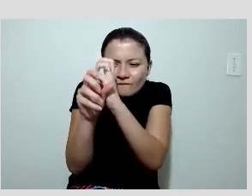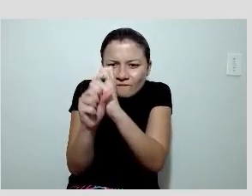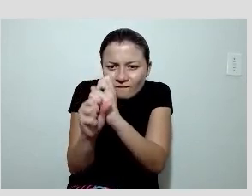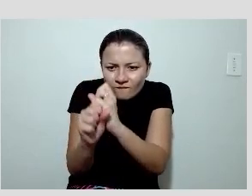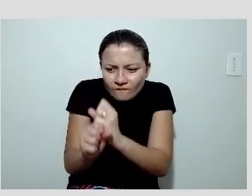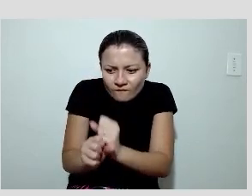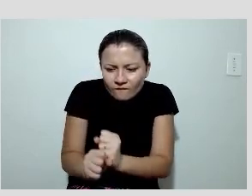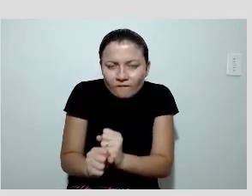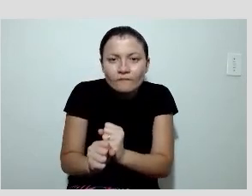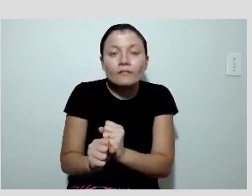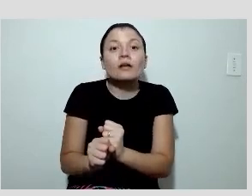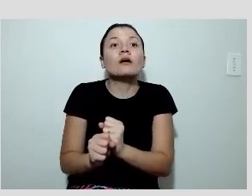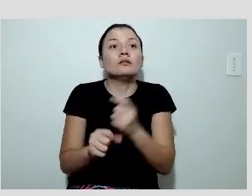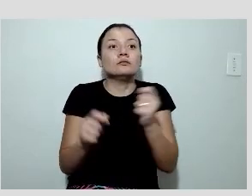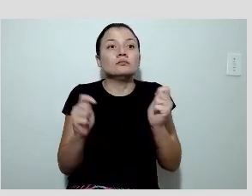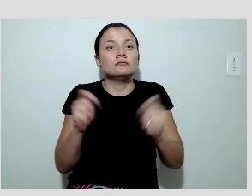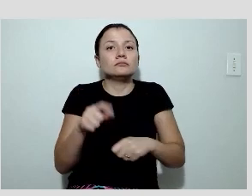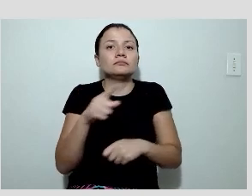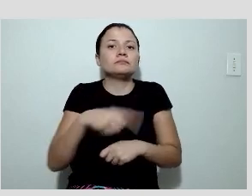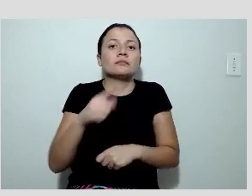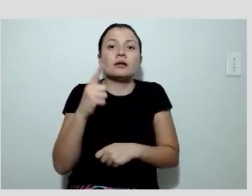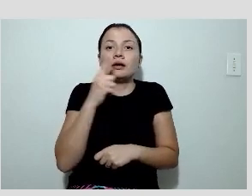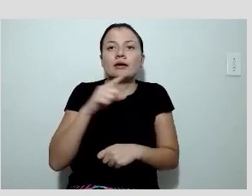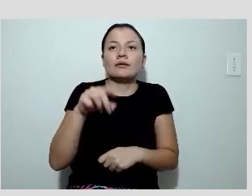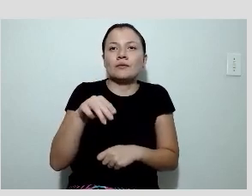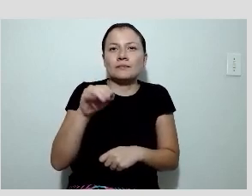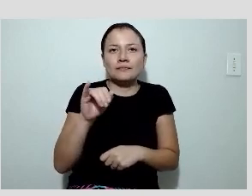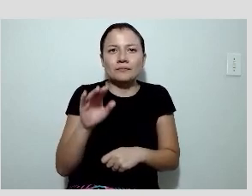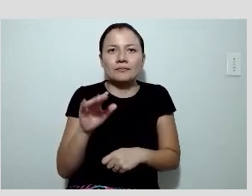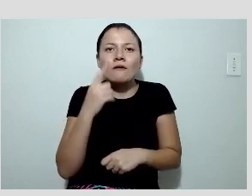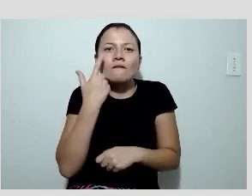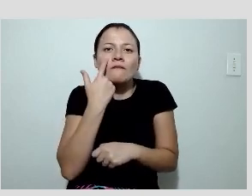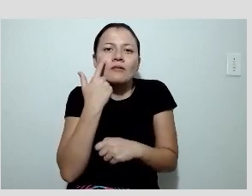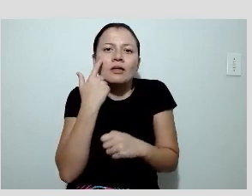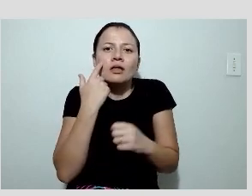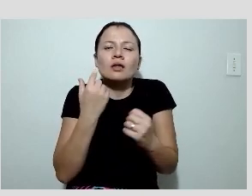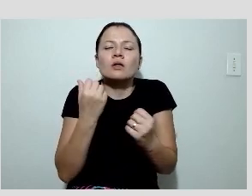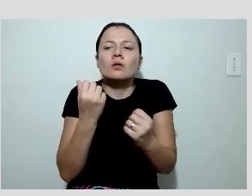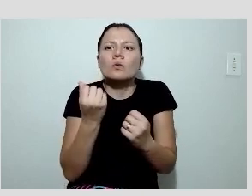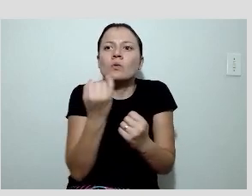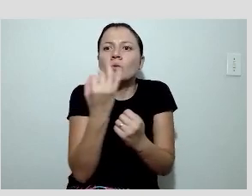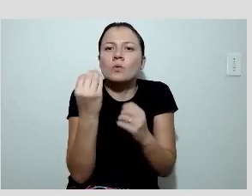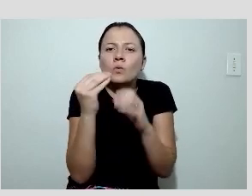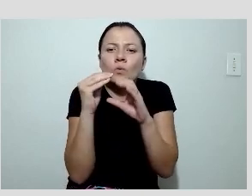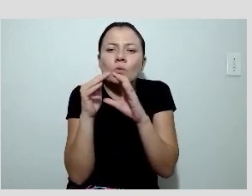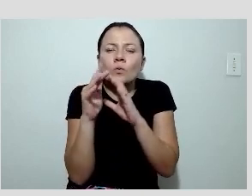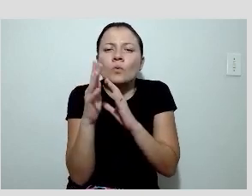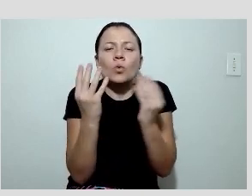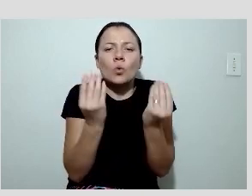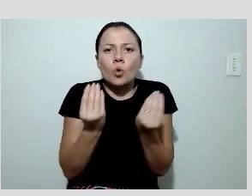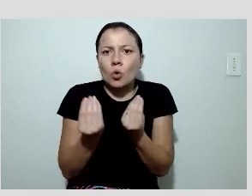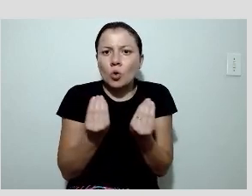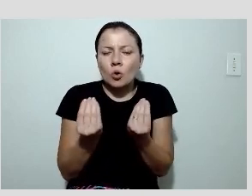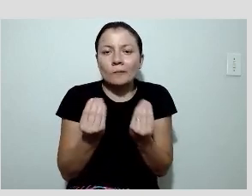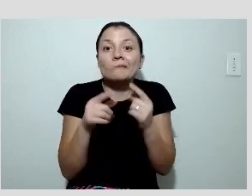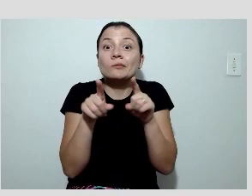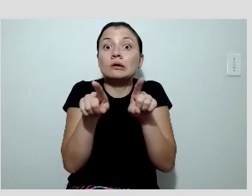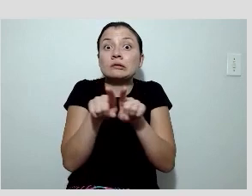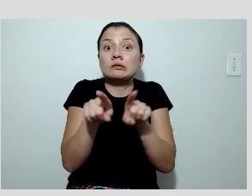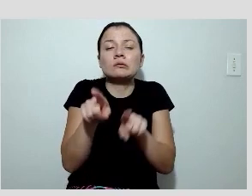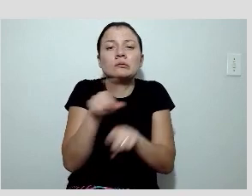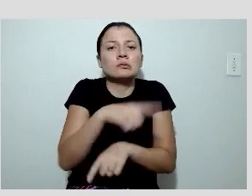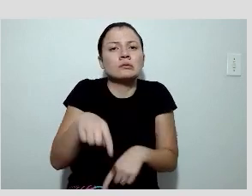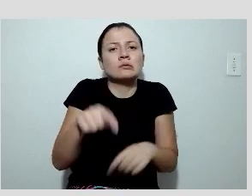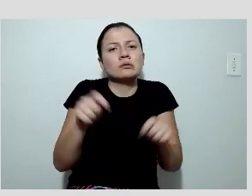fazer uma aquisição como se fosse com o MIB. ver a contratilidade, ver a fração de injeção e a correlação muito boa